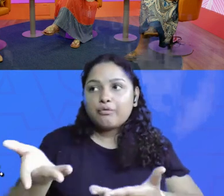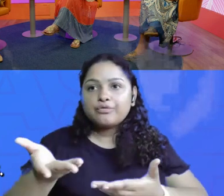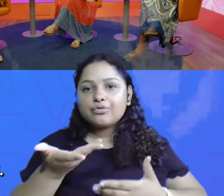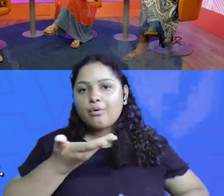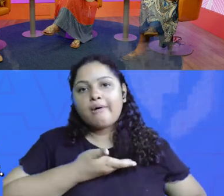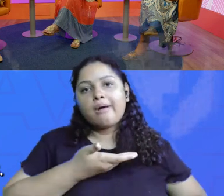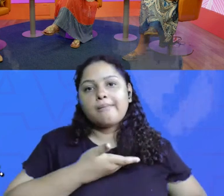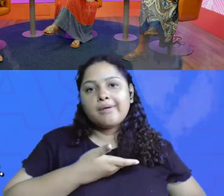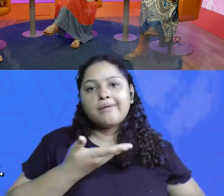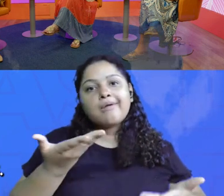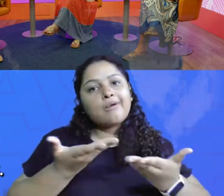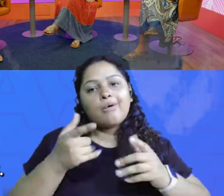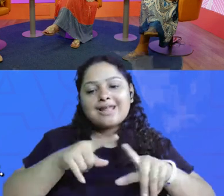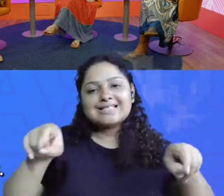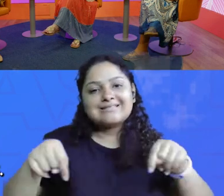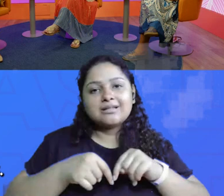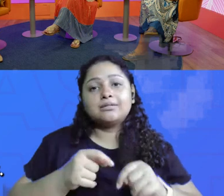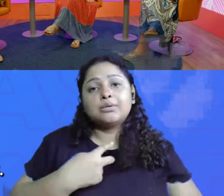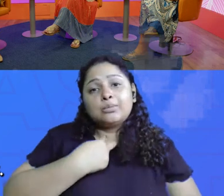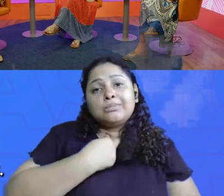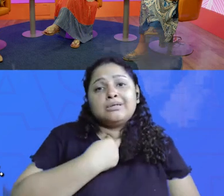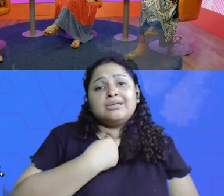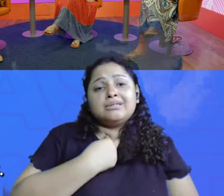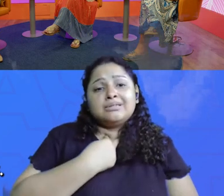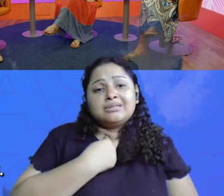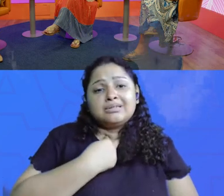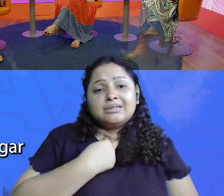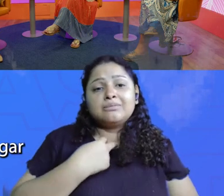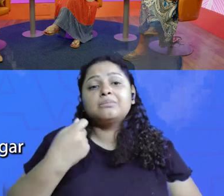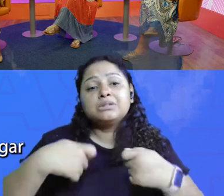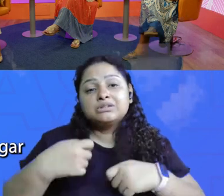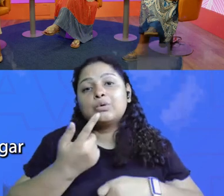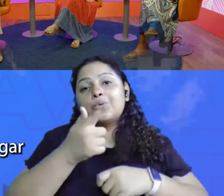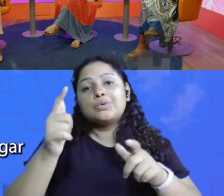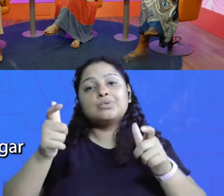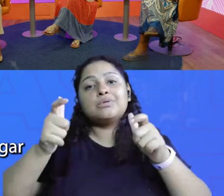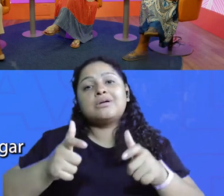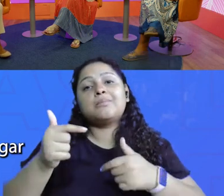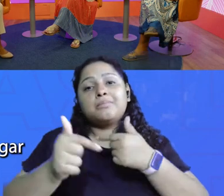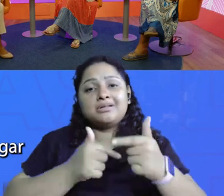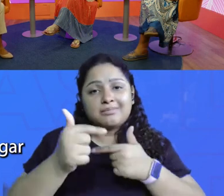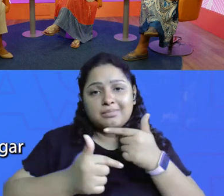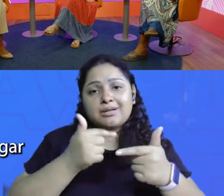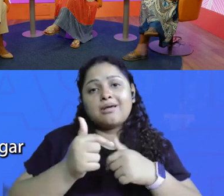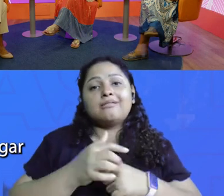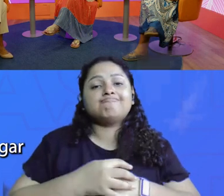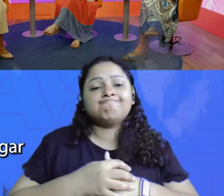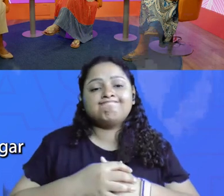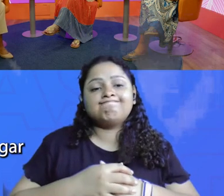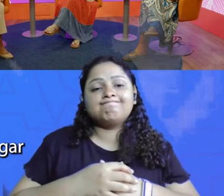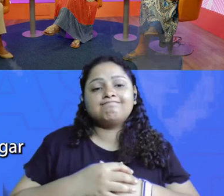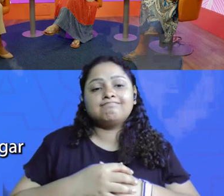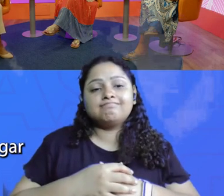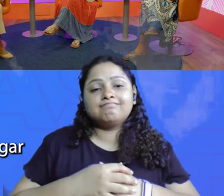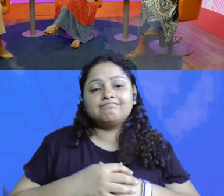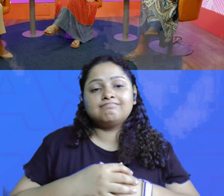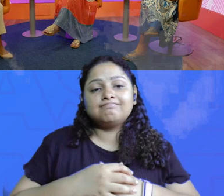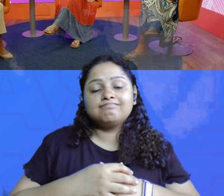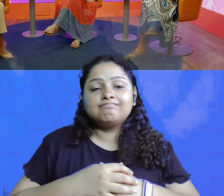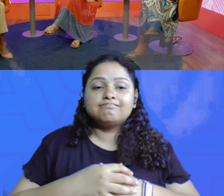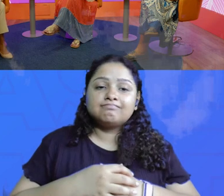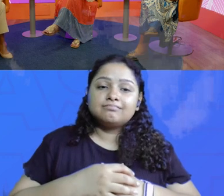meus filhos trouxeram os amigos e agora a sala está ocupada por eles. Então eu vou ter que arranjar outro lugar para terminar de trabalhar hoje.